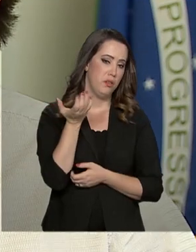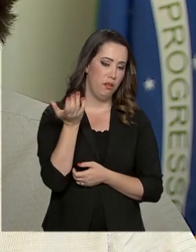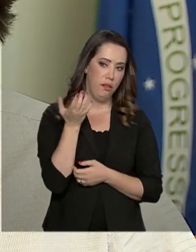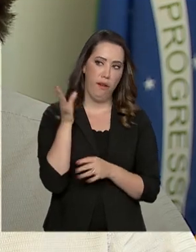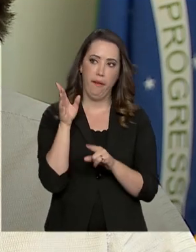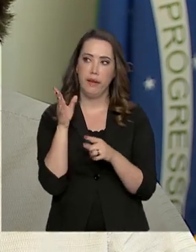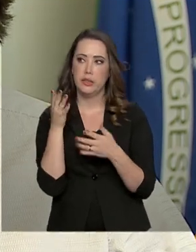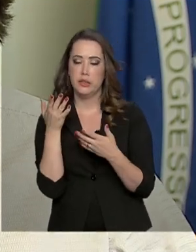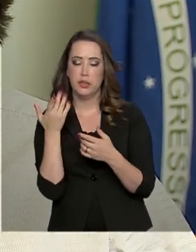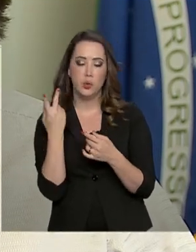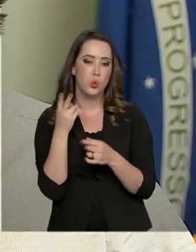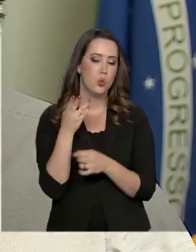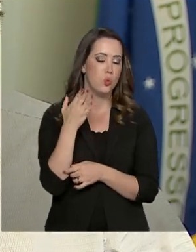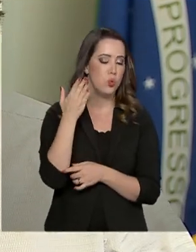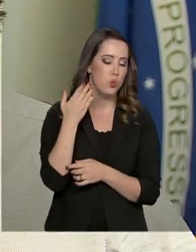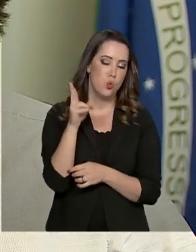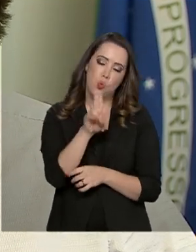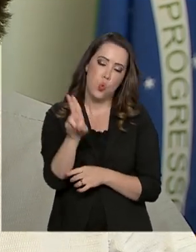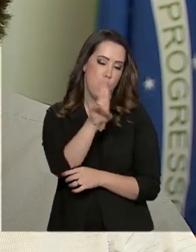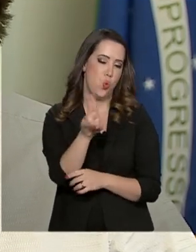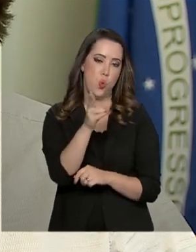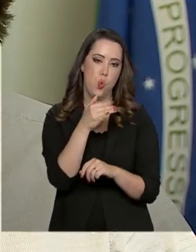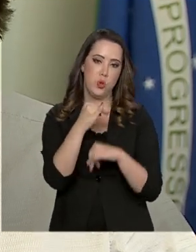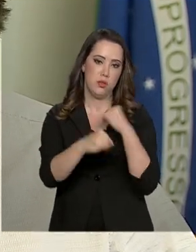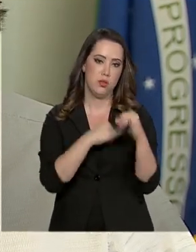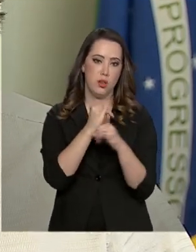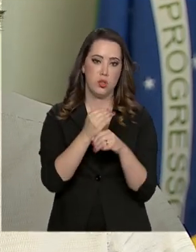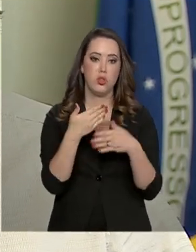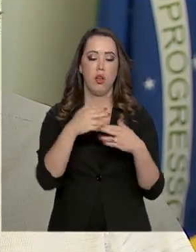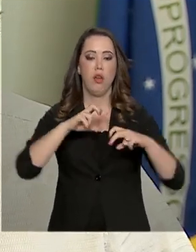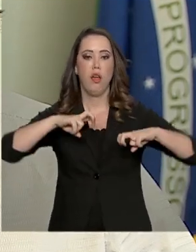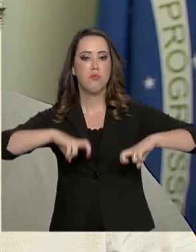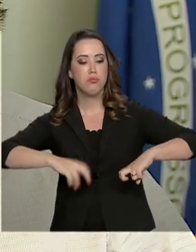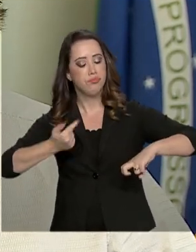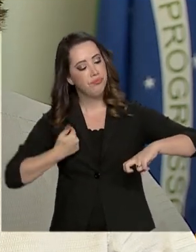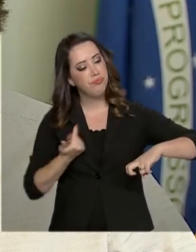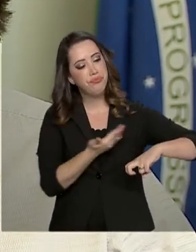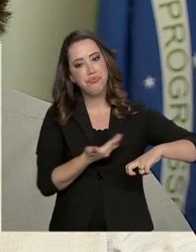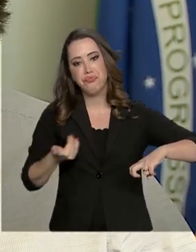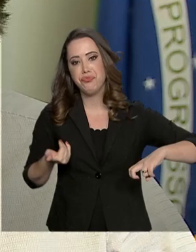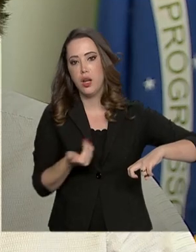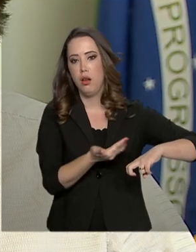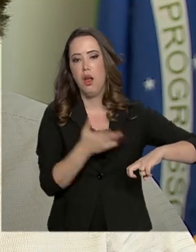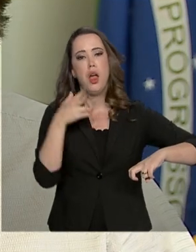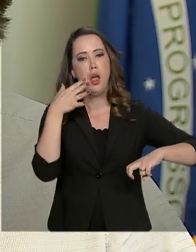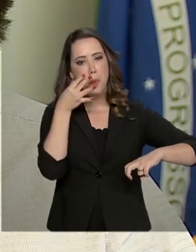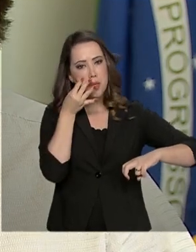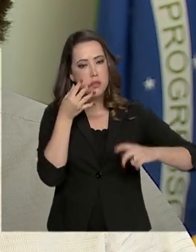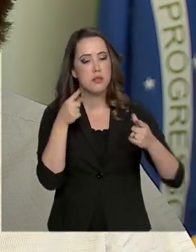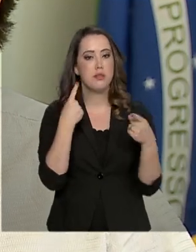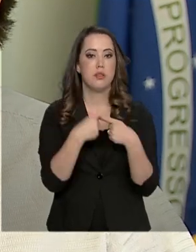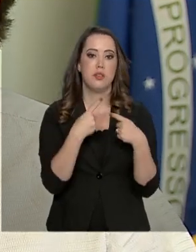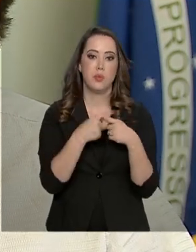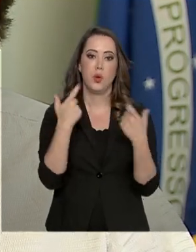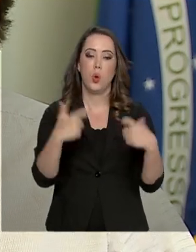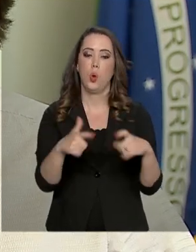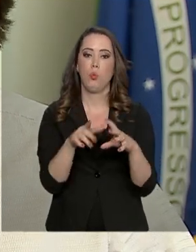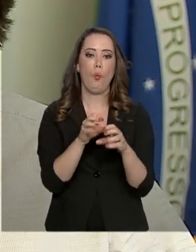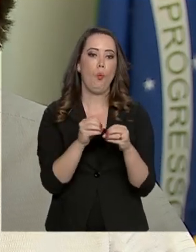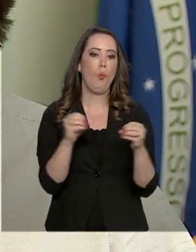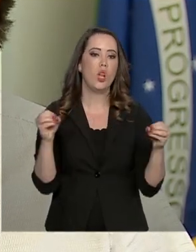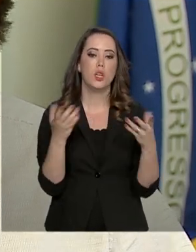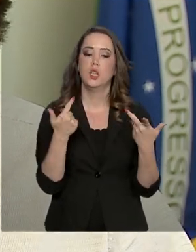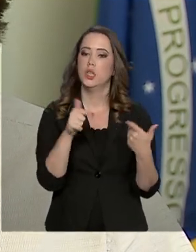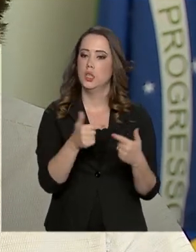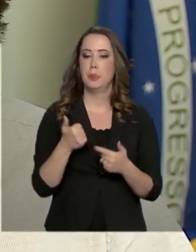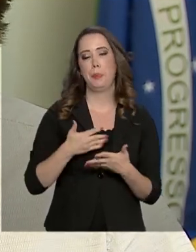por falta de acesso, prefere ser atendido num canal presencial, numa unidade de atendimento. Porque essas unidades de atendimento estão ficando vazias, está